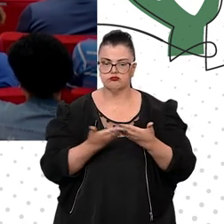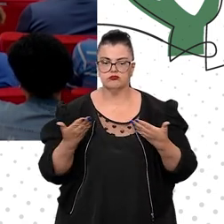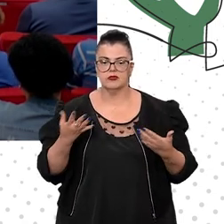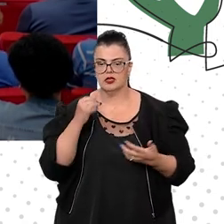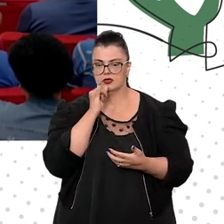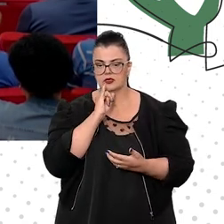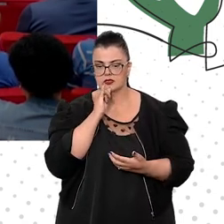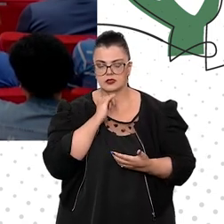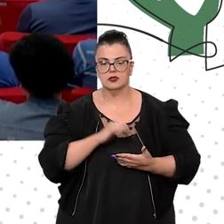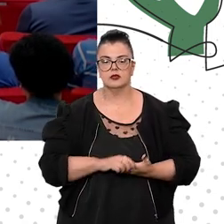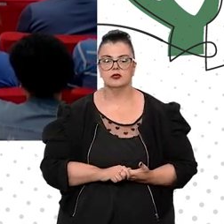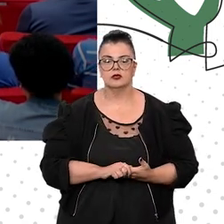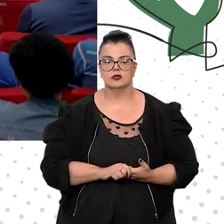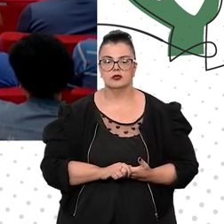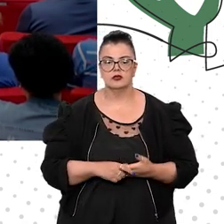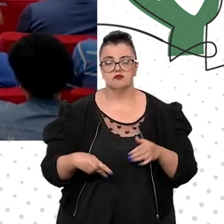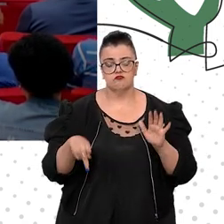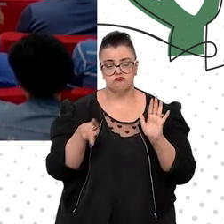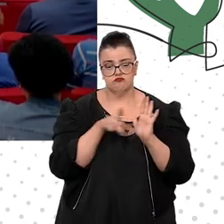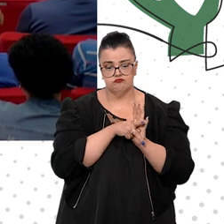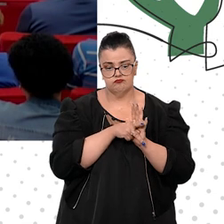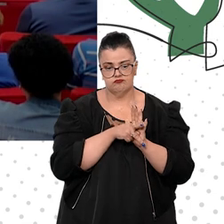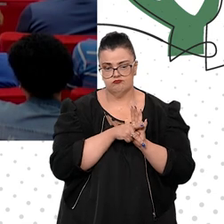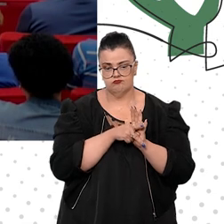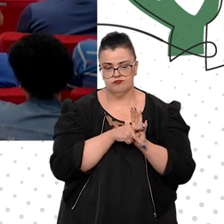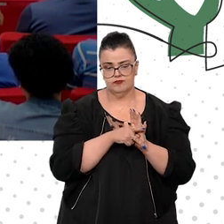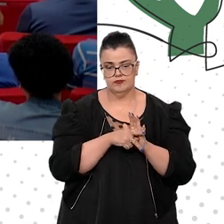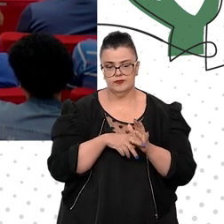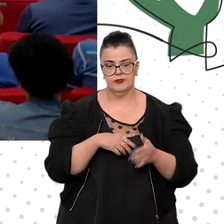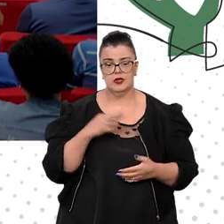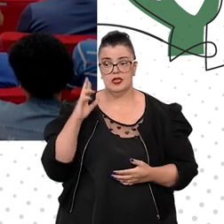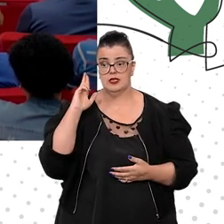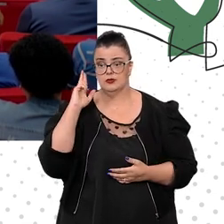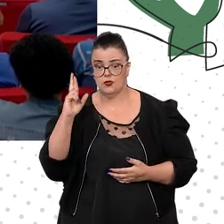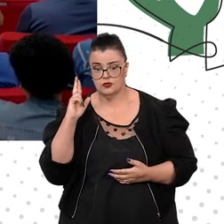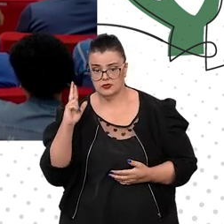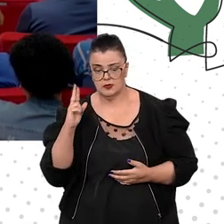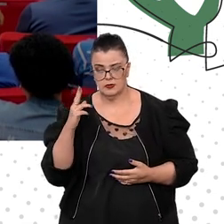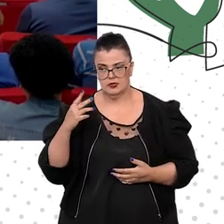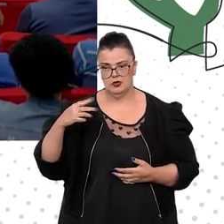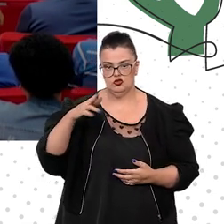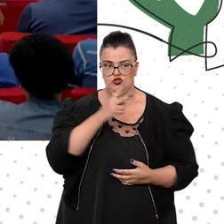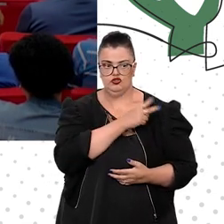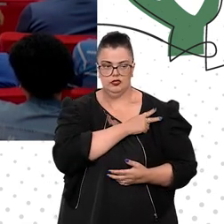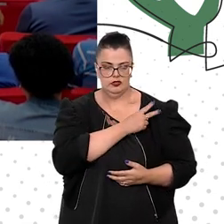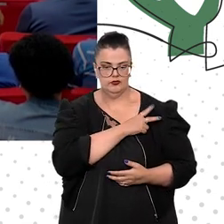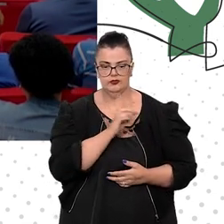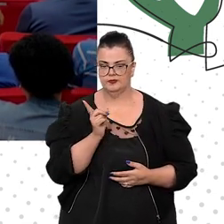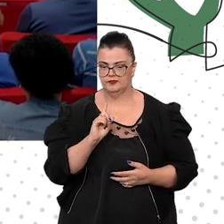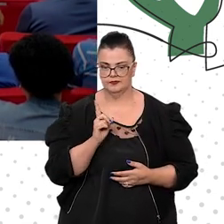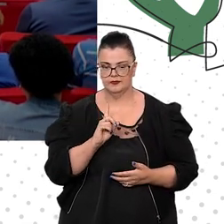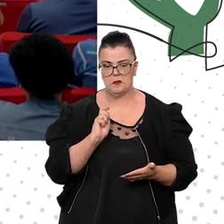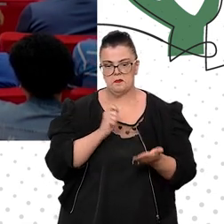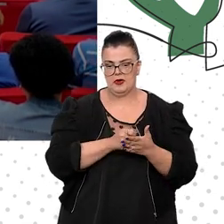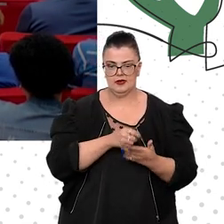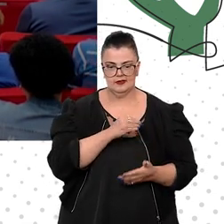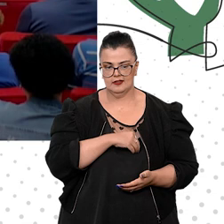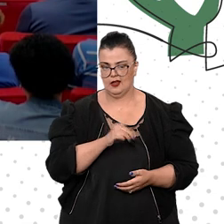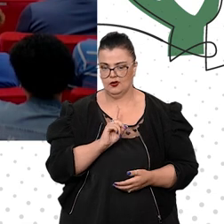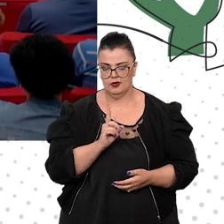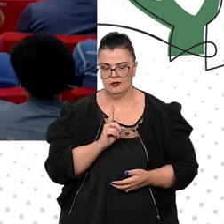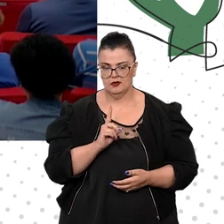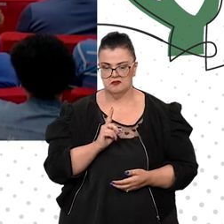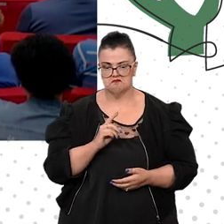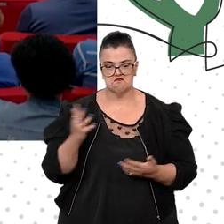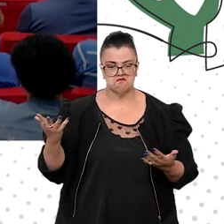mas o crédito não é de quem dá a casa e paga o salário, o crédito